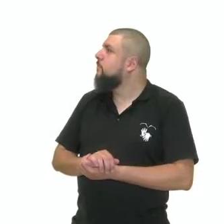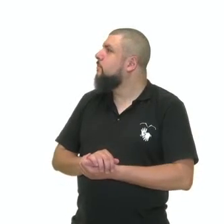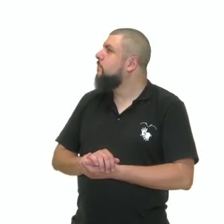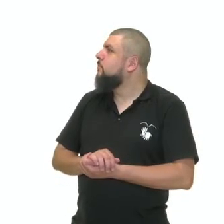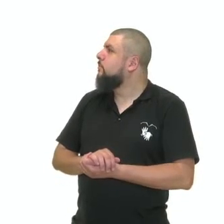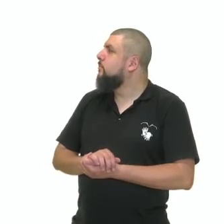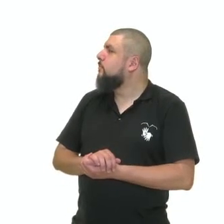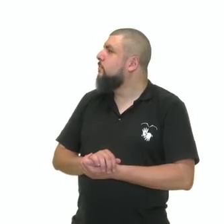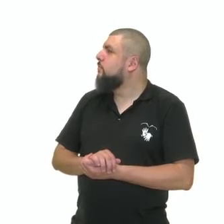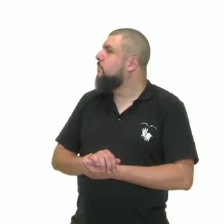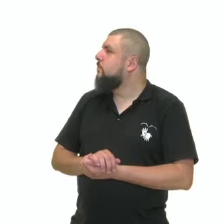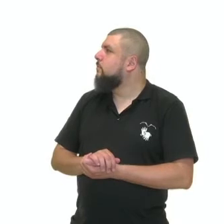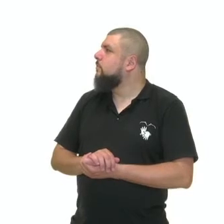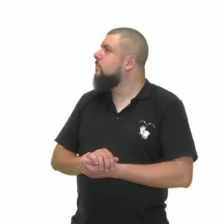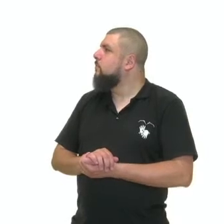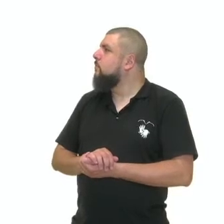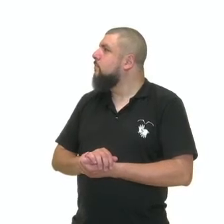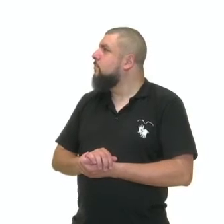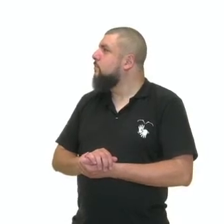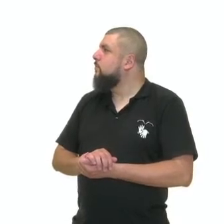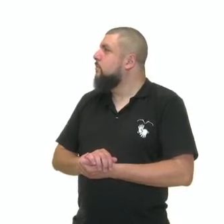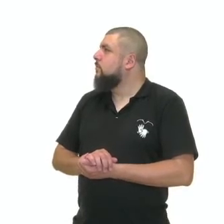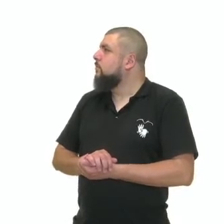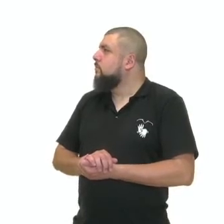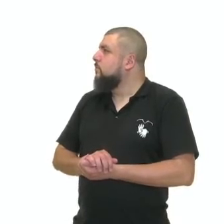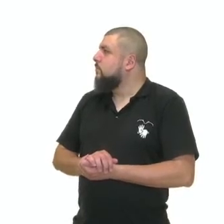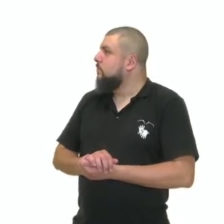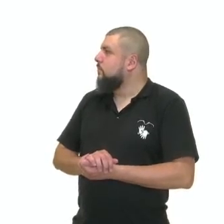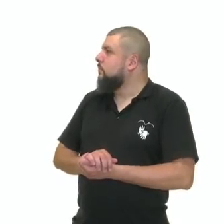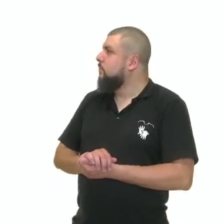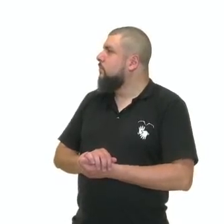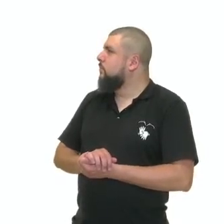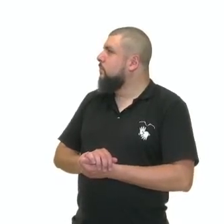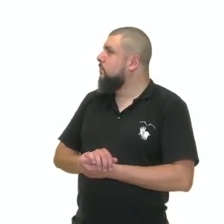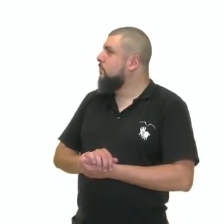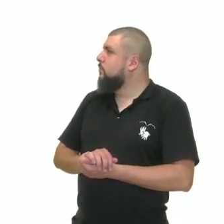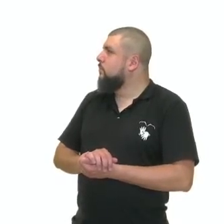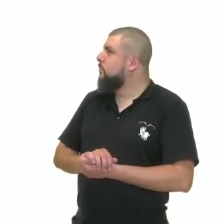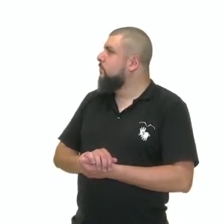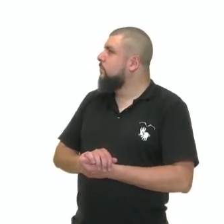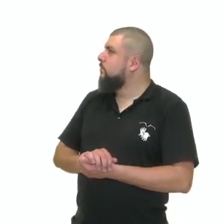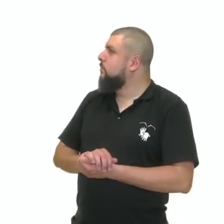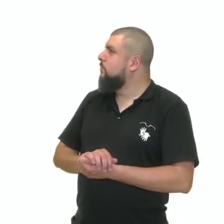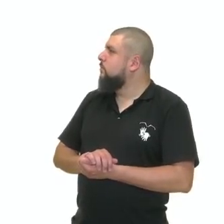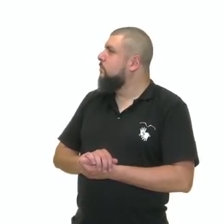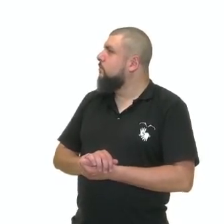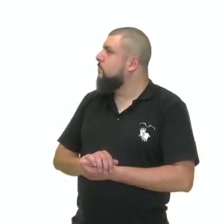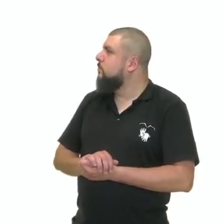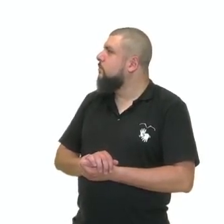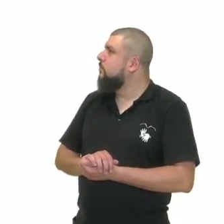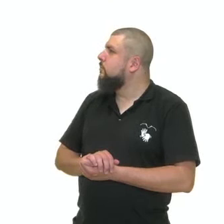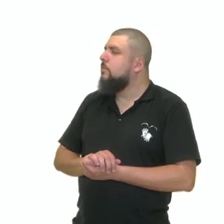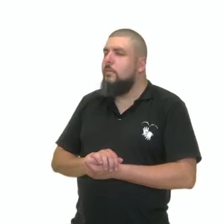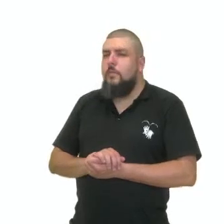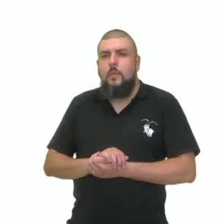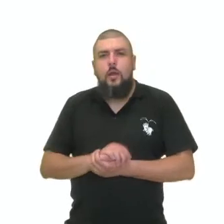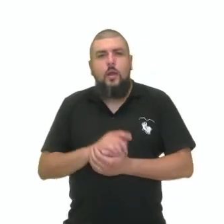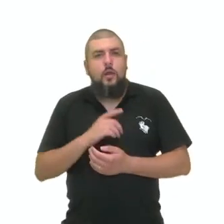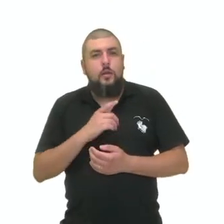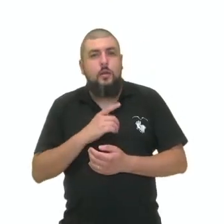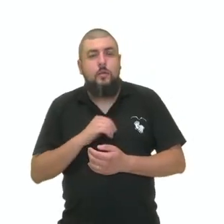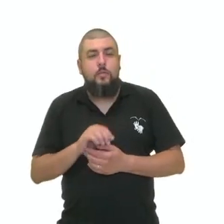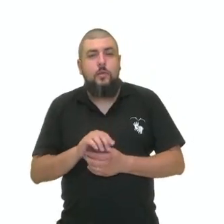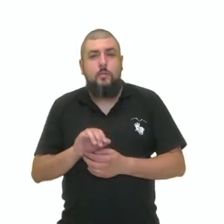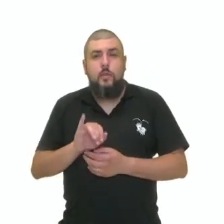Escola de Atenas, de Rafael Sanzio, um pintor renascentista muito importante. Lá no centro da imagem,